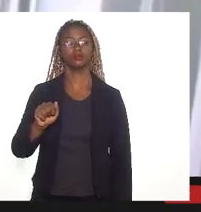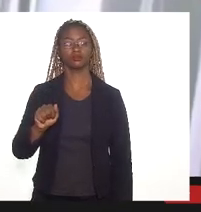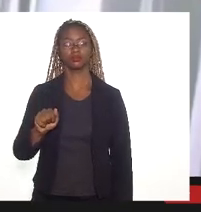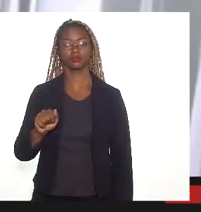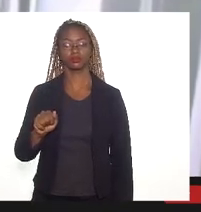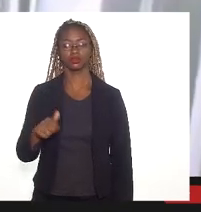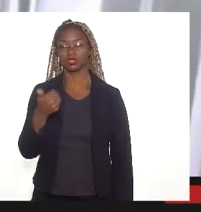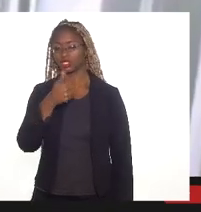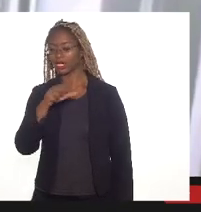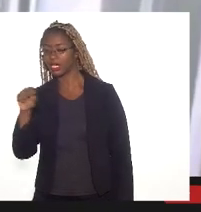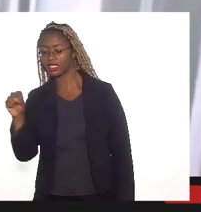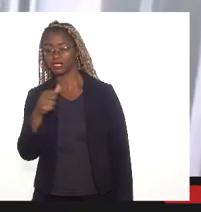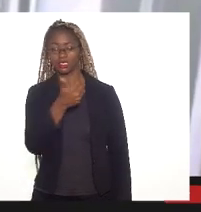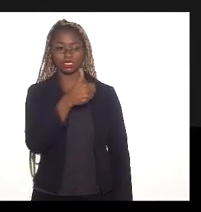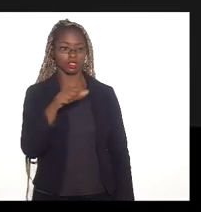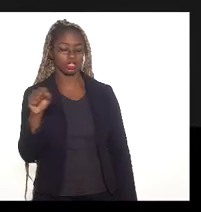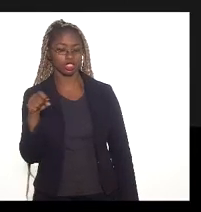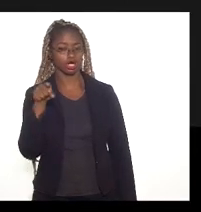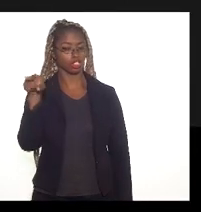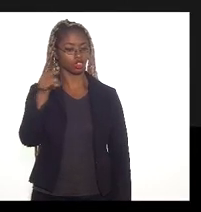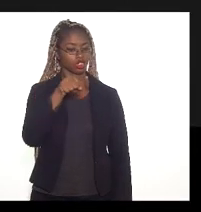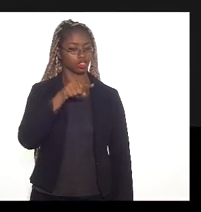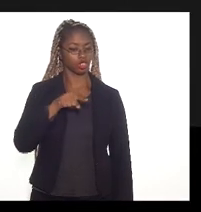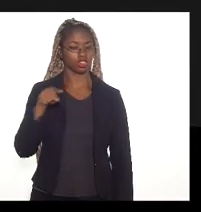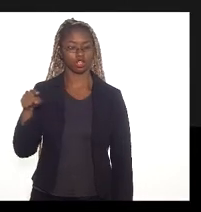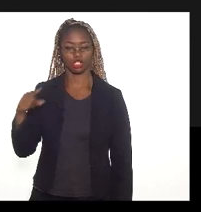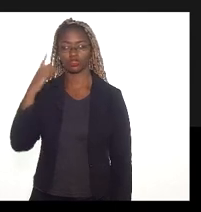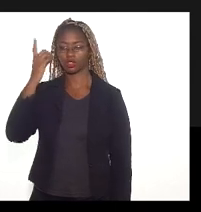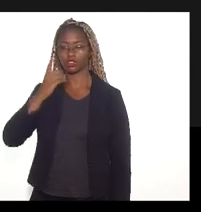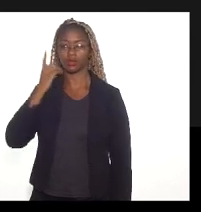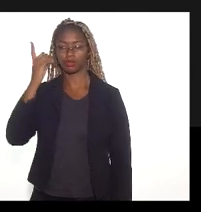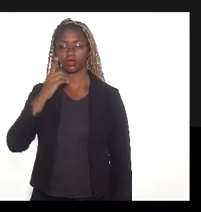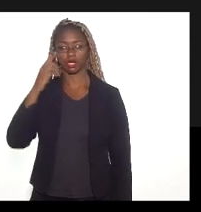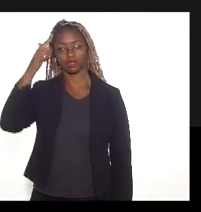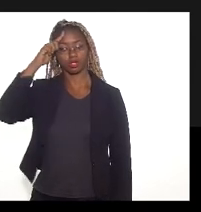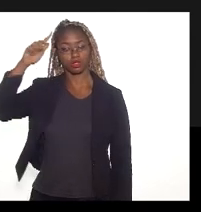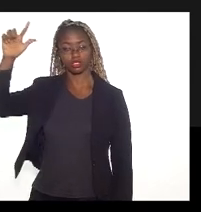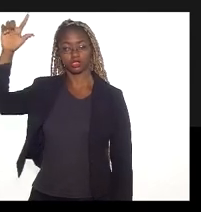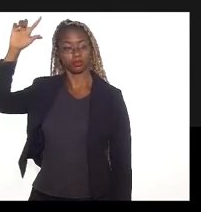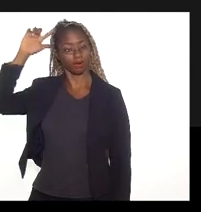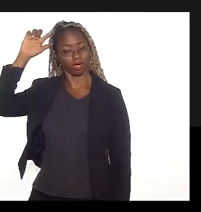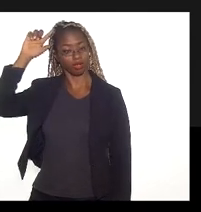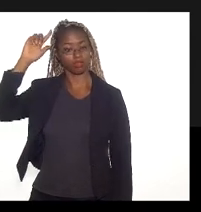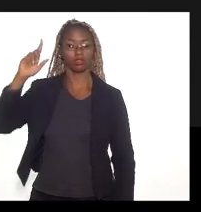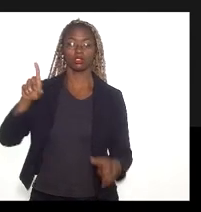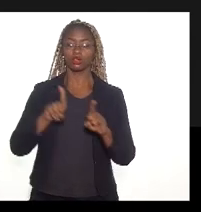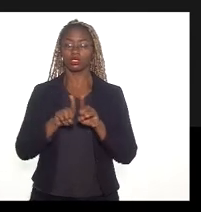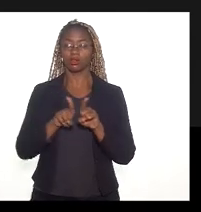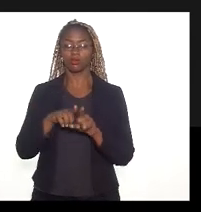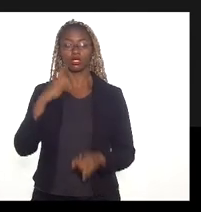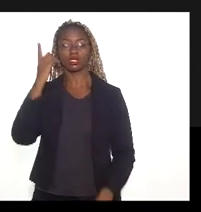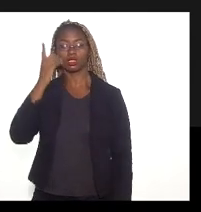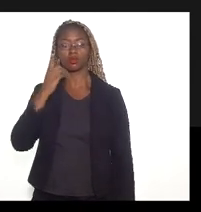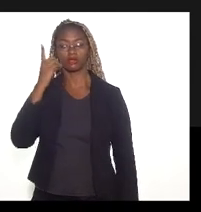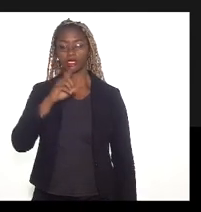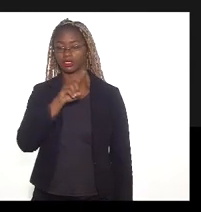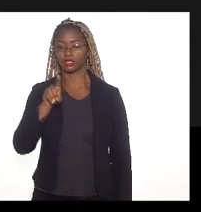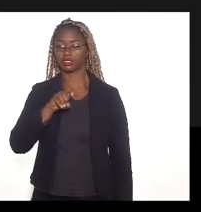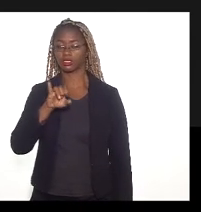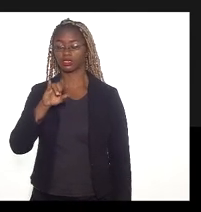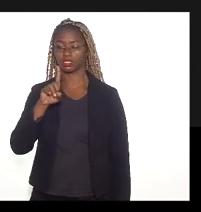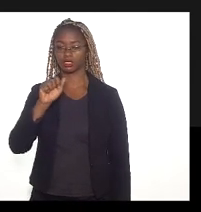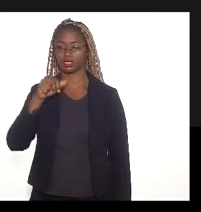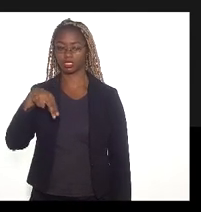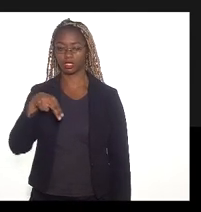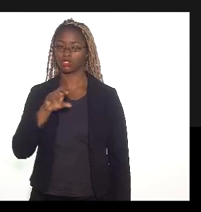das assessorias dos mandatos do deputado Luiz Paulo e da deputada Zeidã. Por